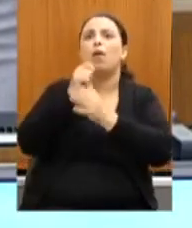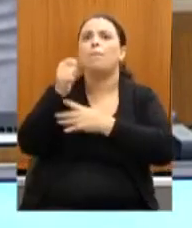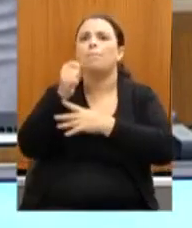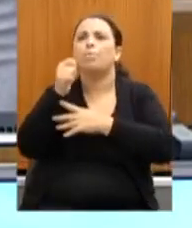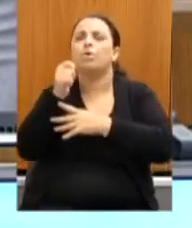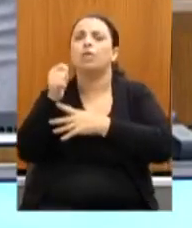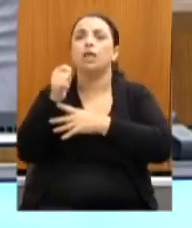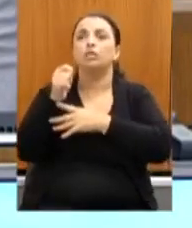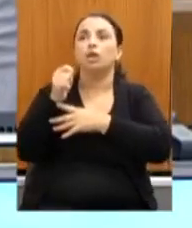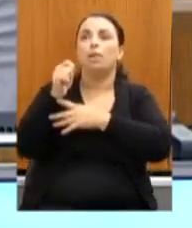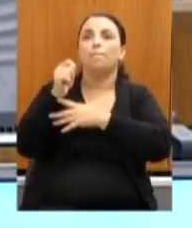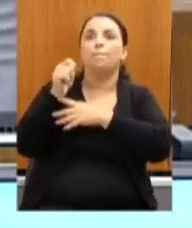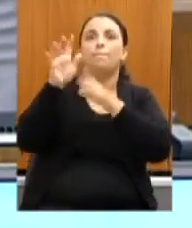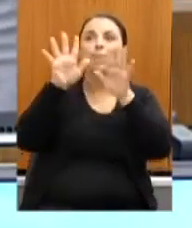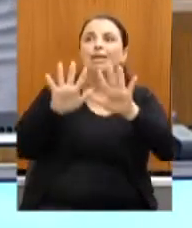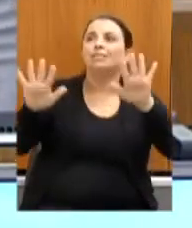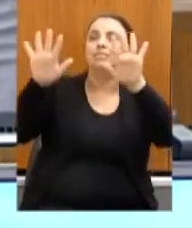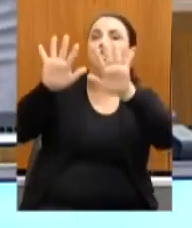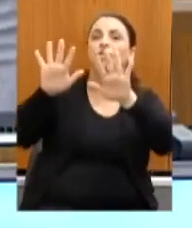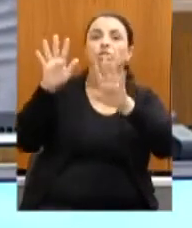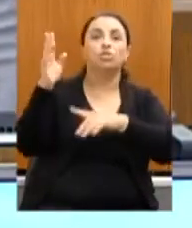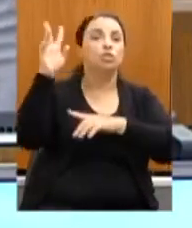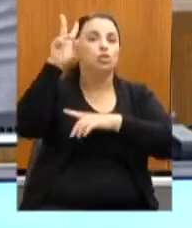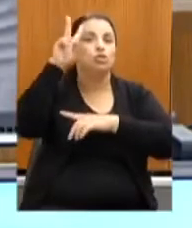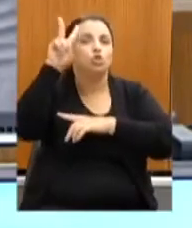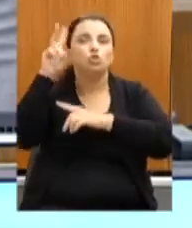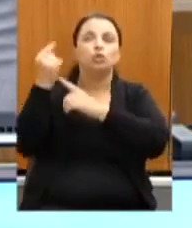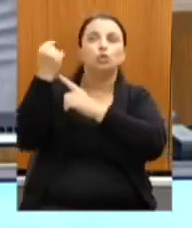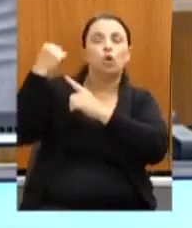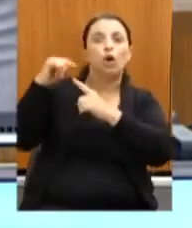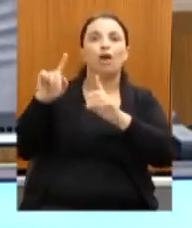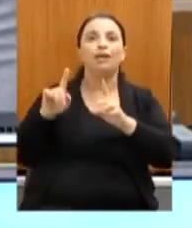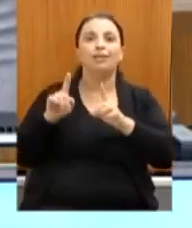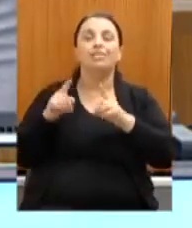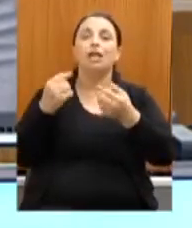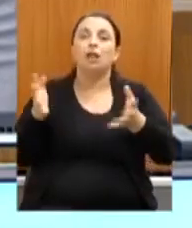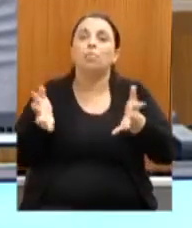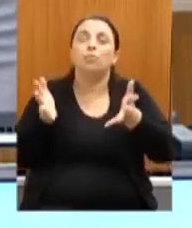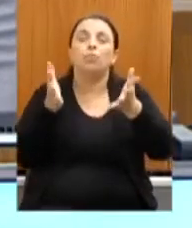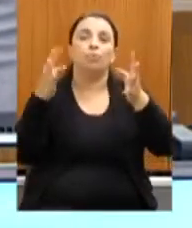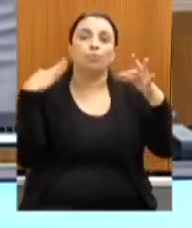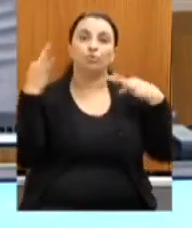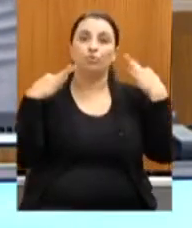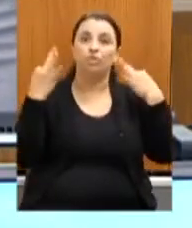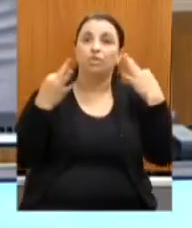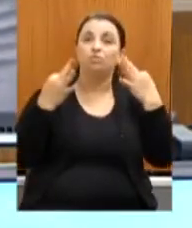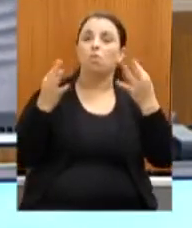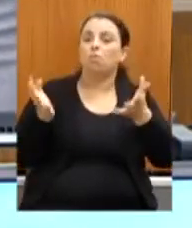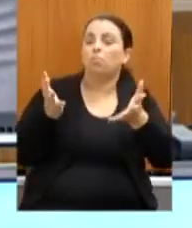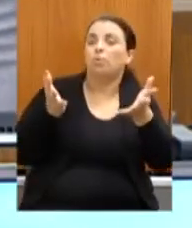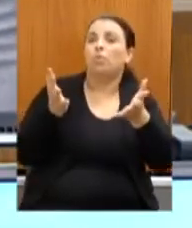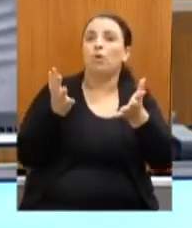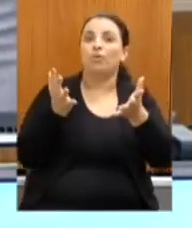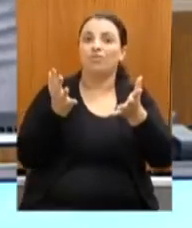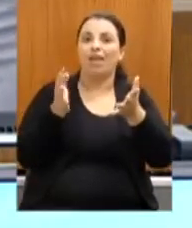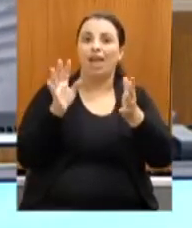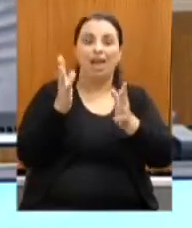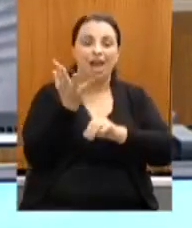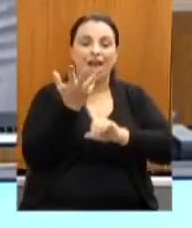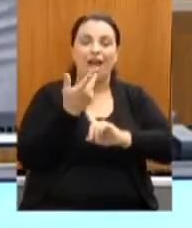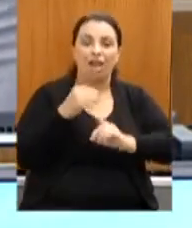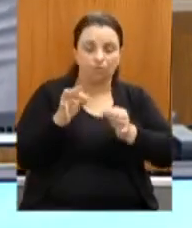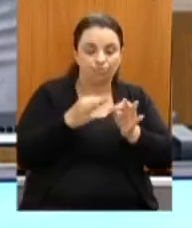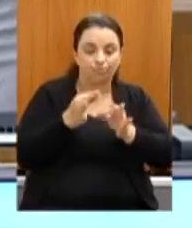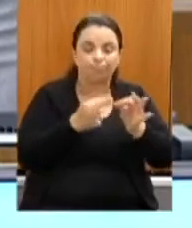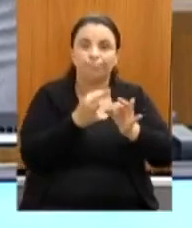fazer e ofícios com a nossa natureza. Ele promove o turismo, ele promove o artesanato porque traz pessoas para comprar, ele promove